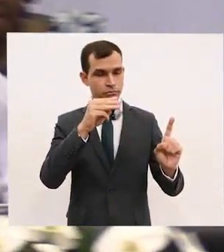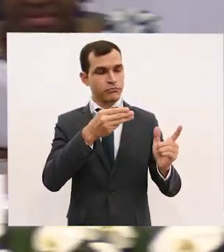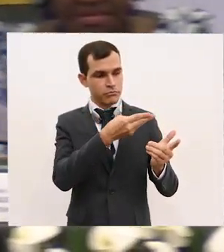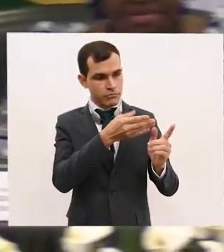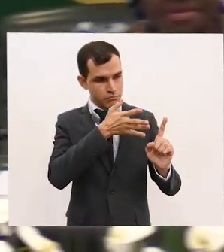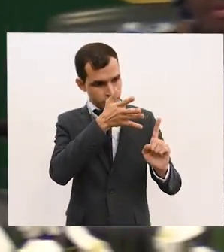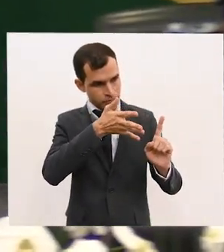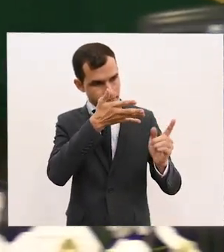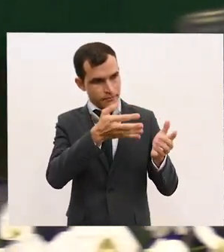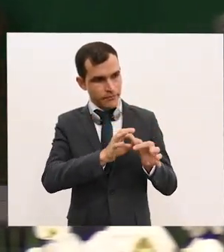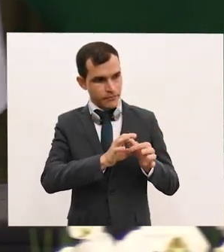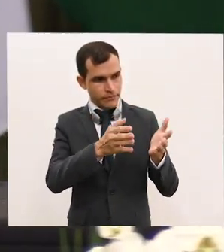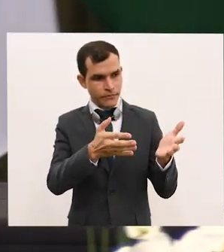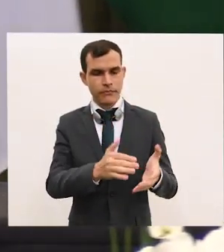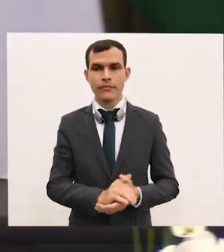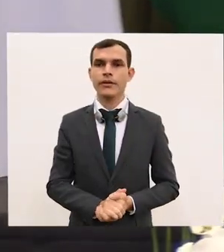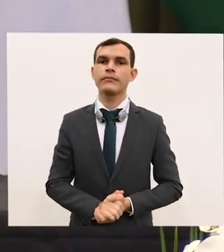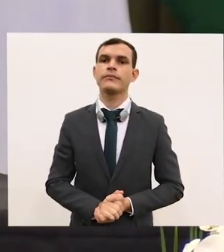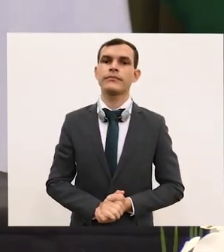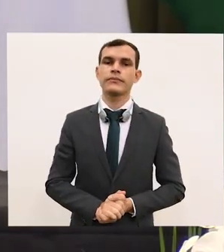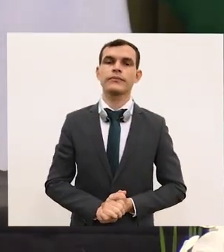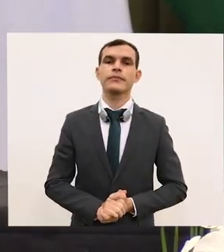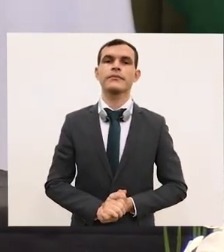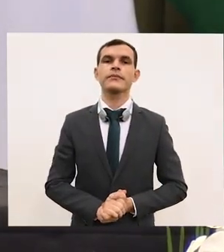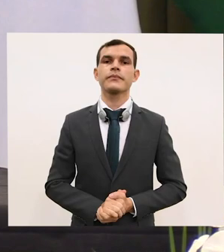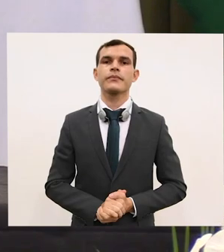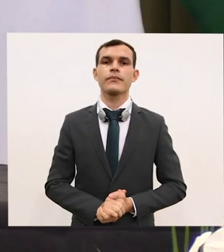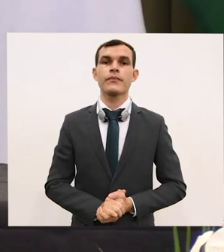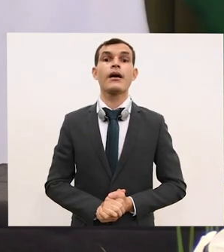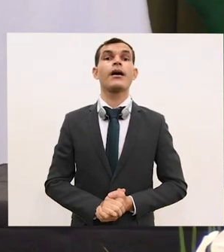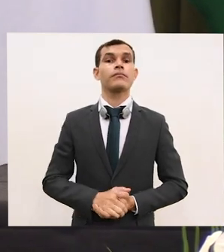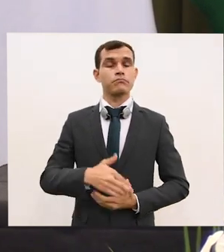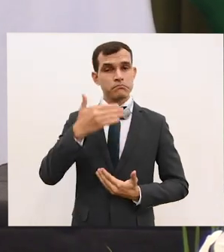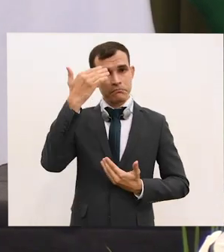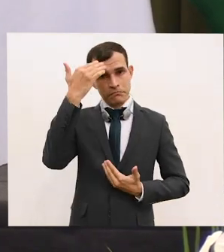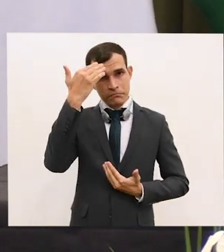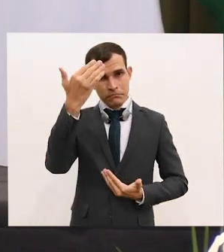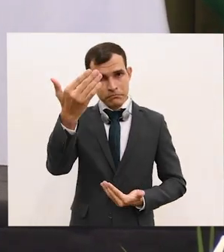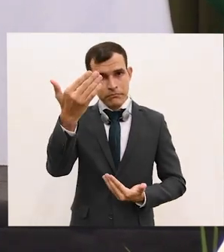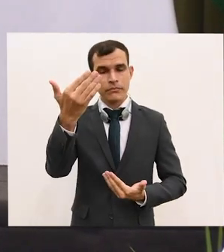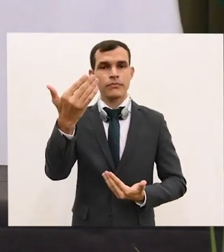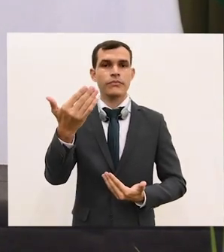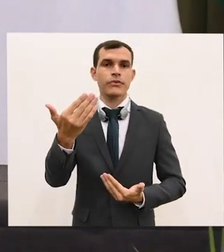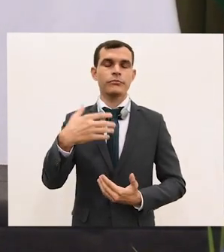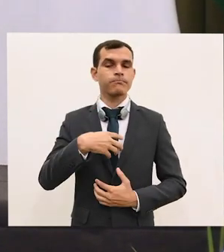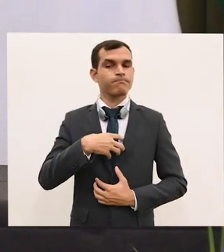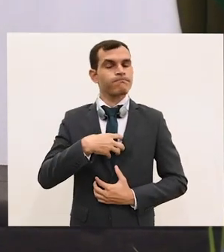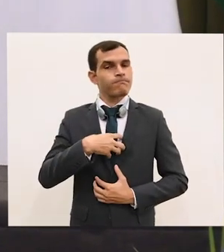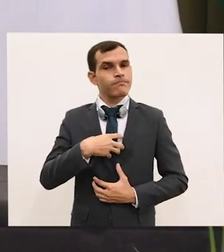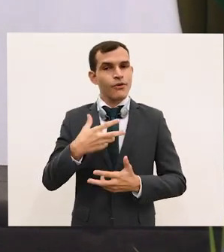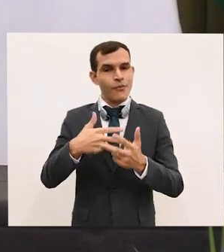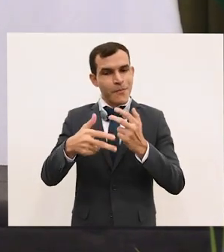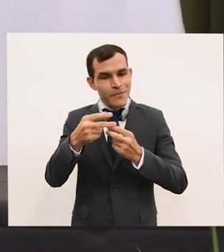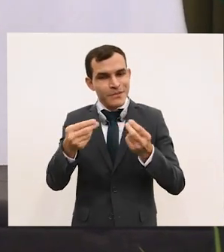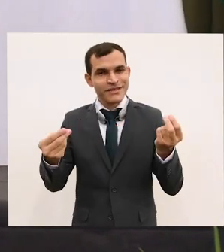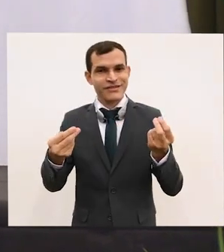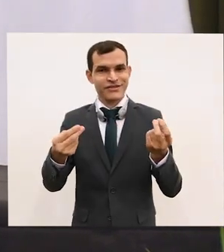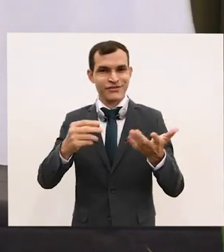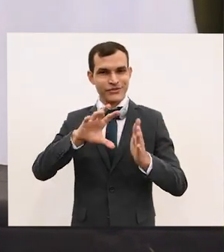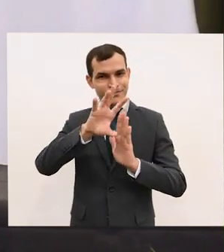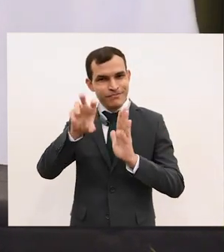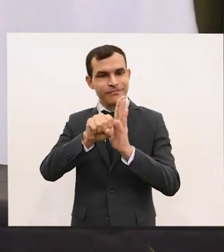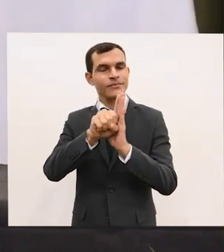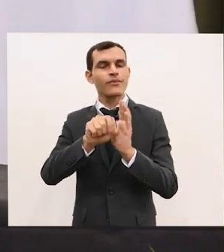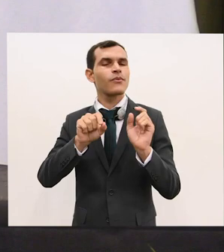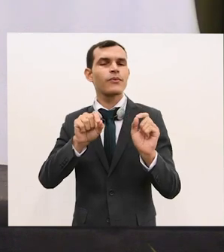Muito obrigado. Eu queria começar dizendo que, mais do que um presente simbólico, na verdade, a